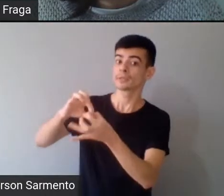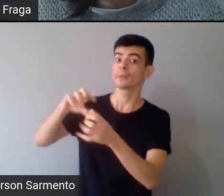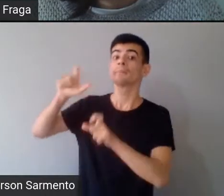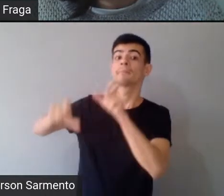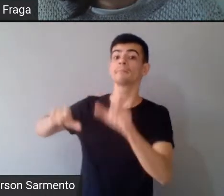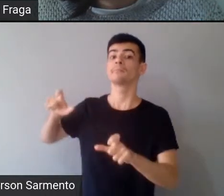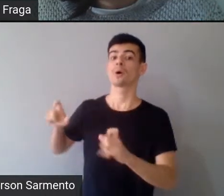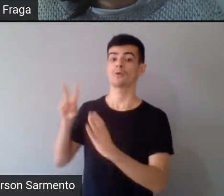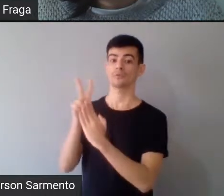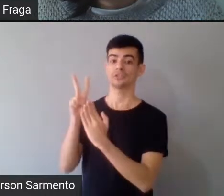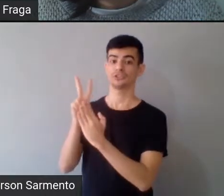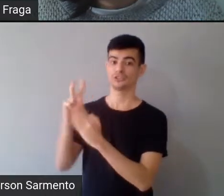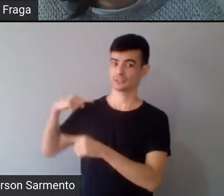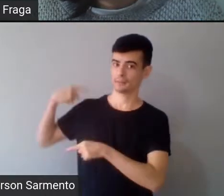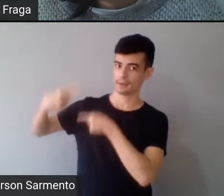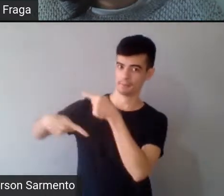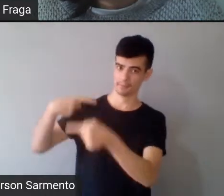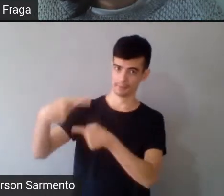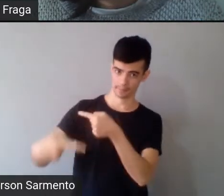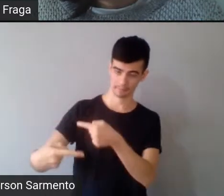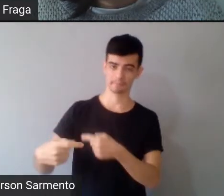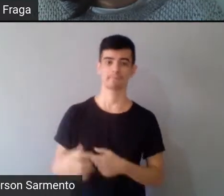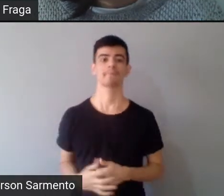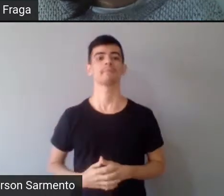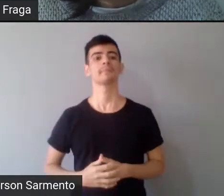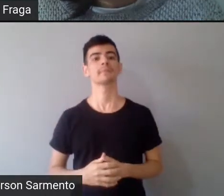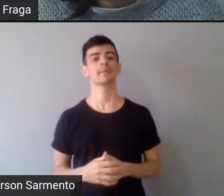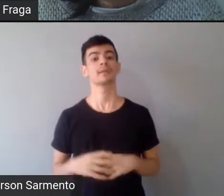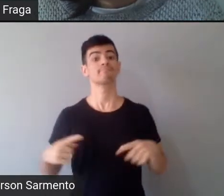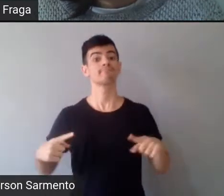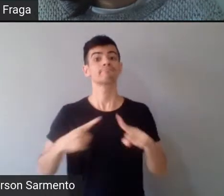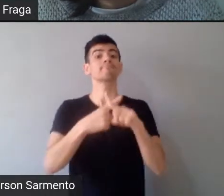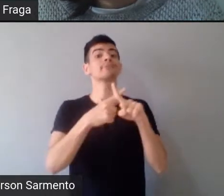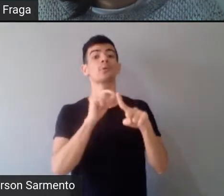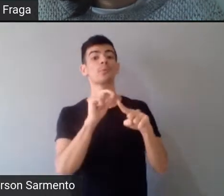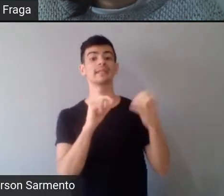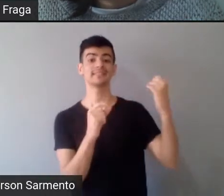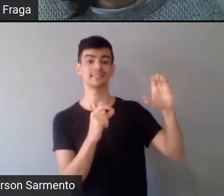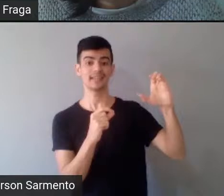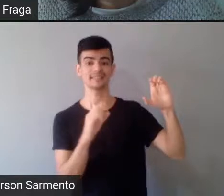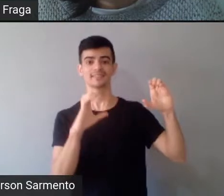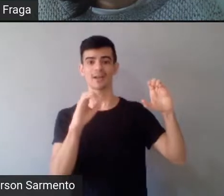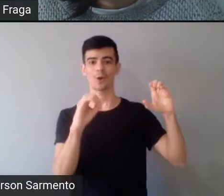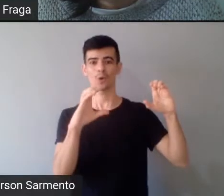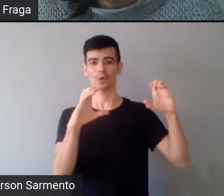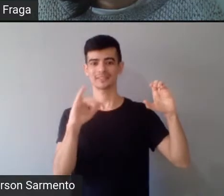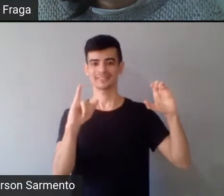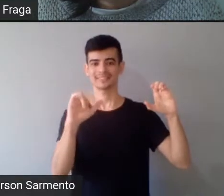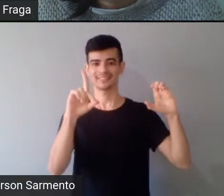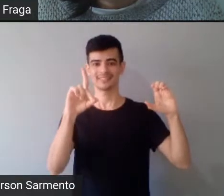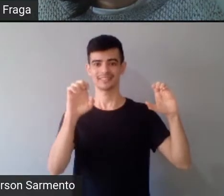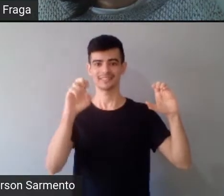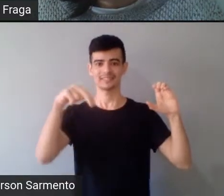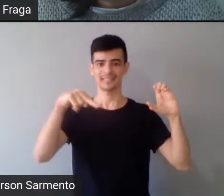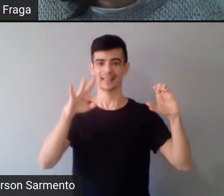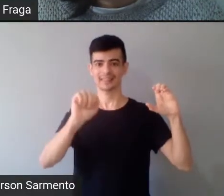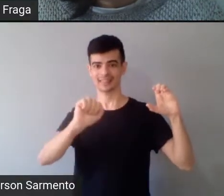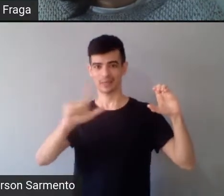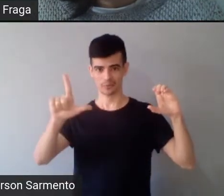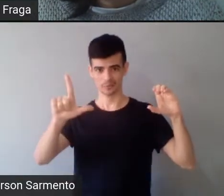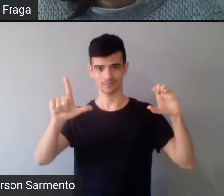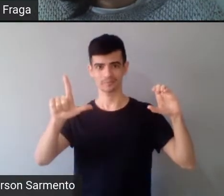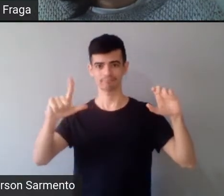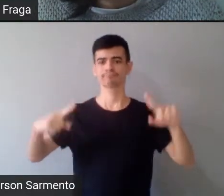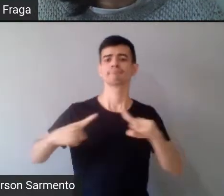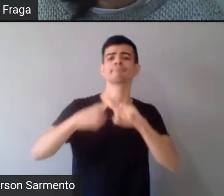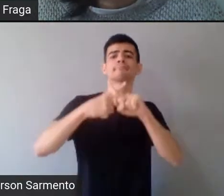em contraposição, uma noção ocidental de ciência, né, eu diria até parte de uma noção